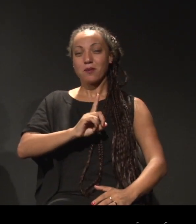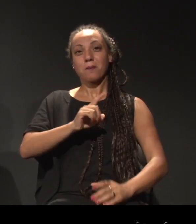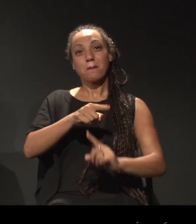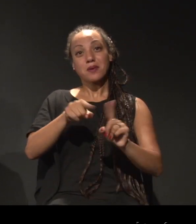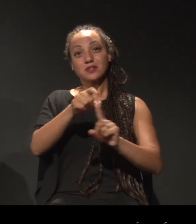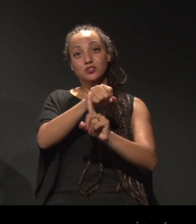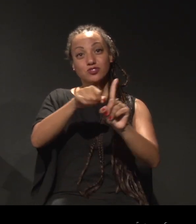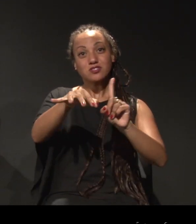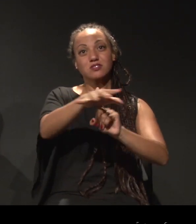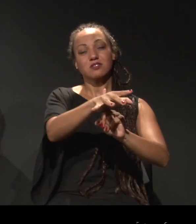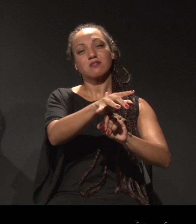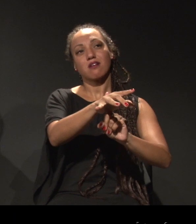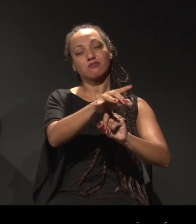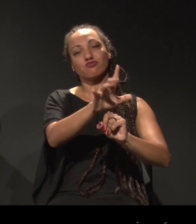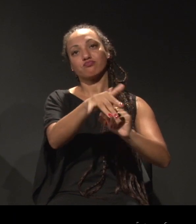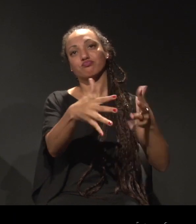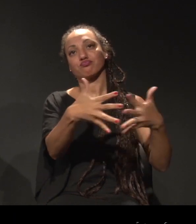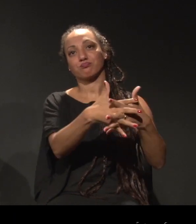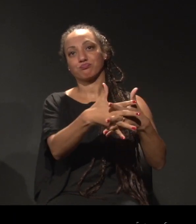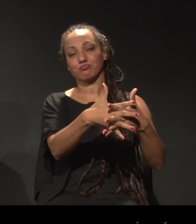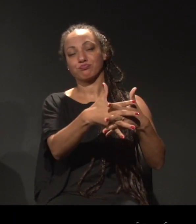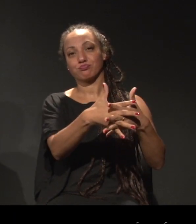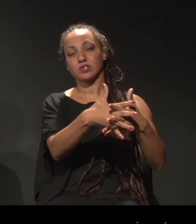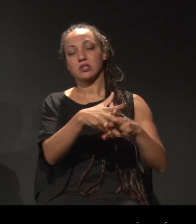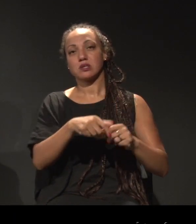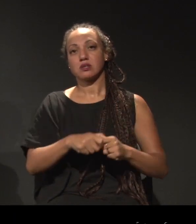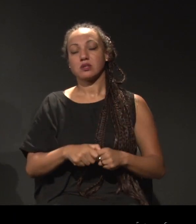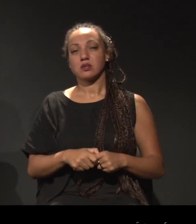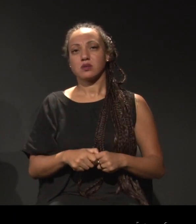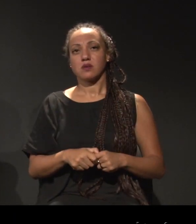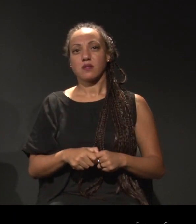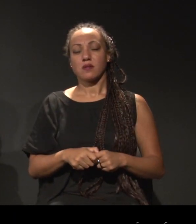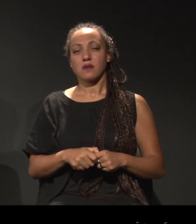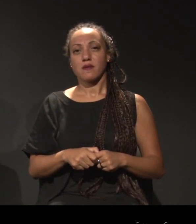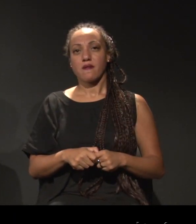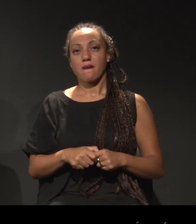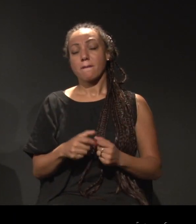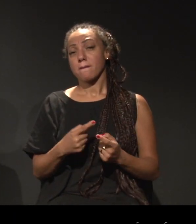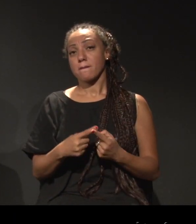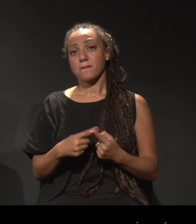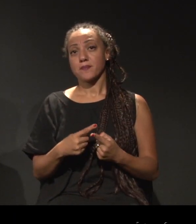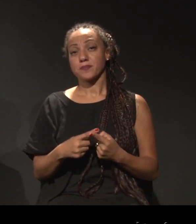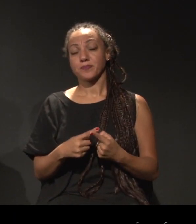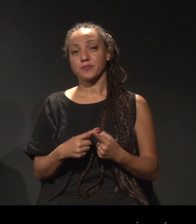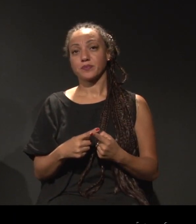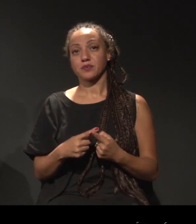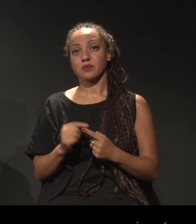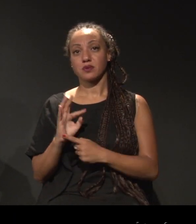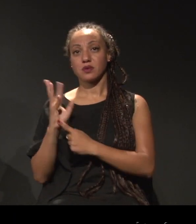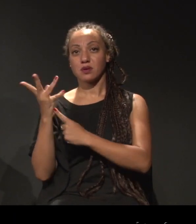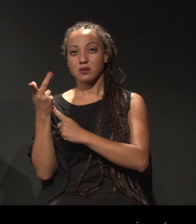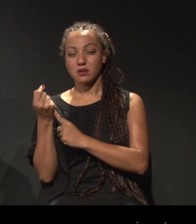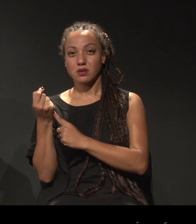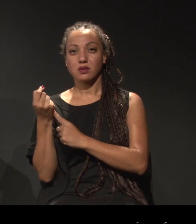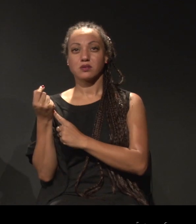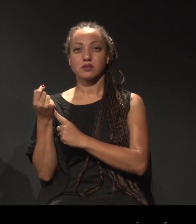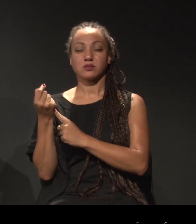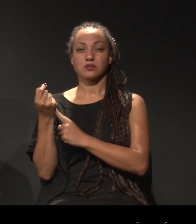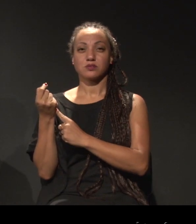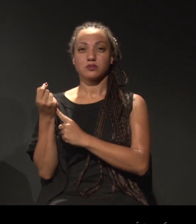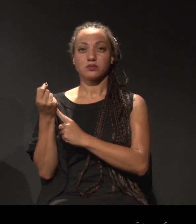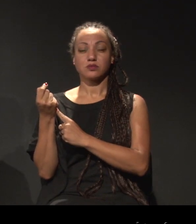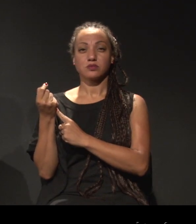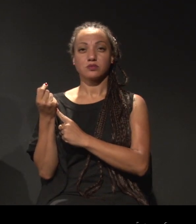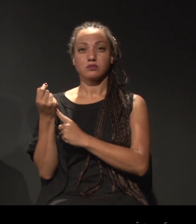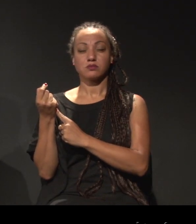socialmente. Complexo porque arte já combate